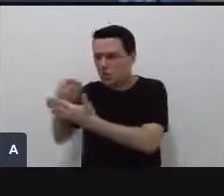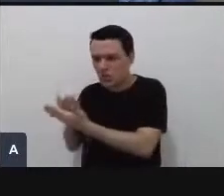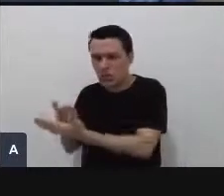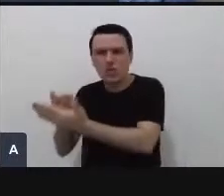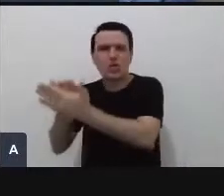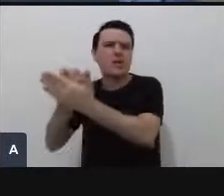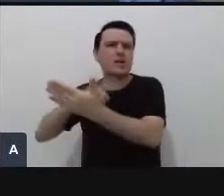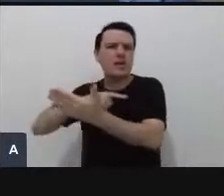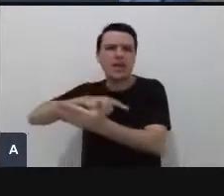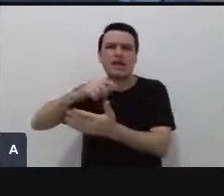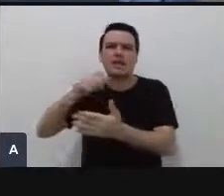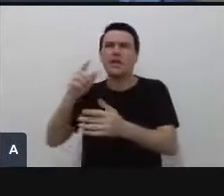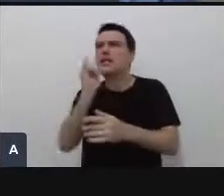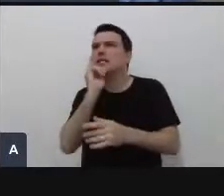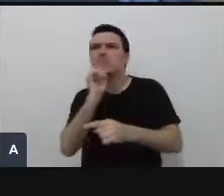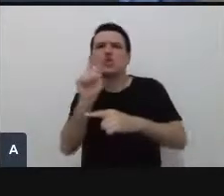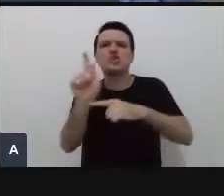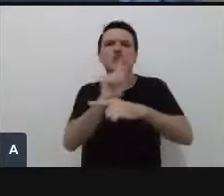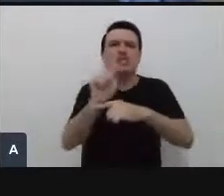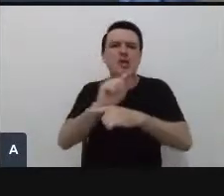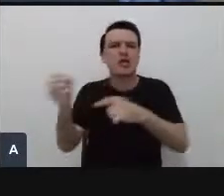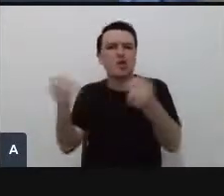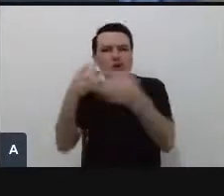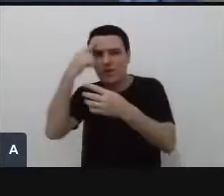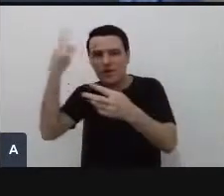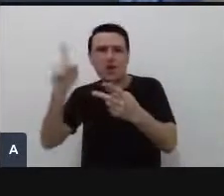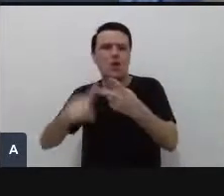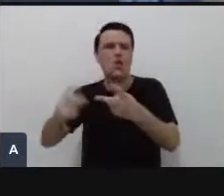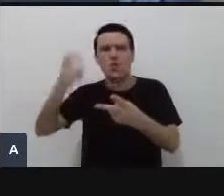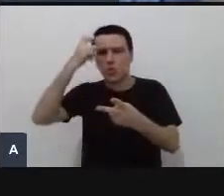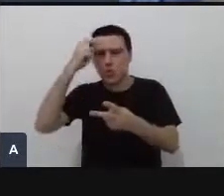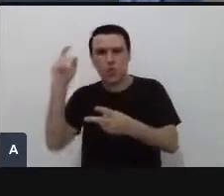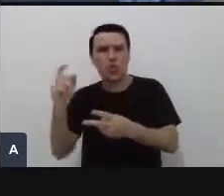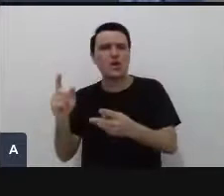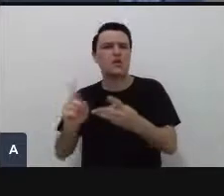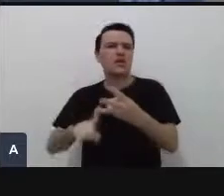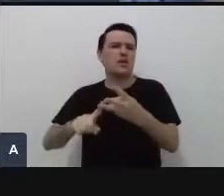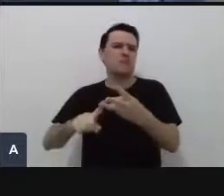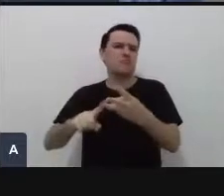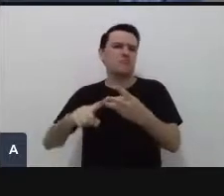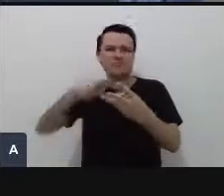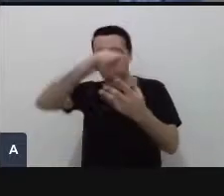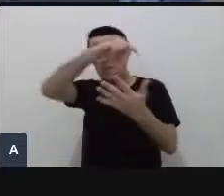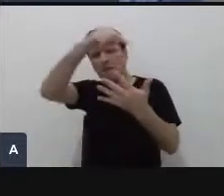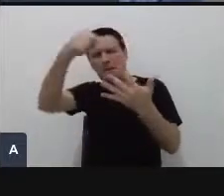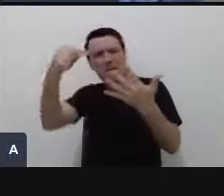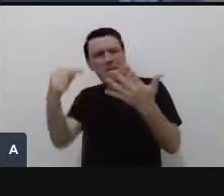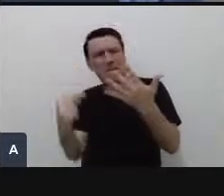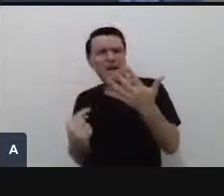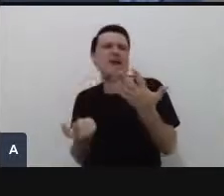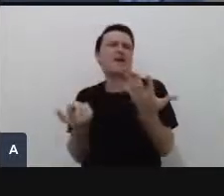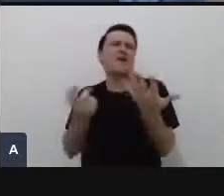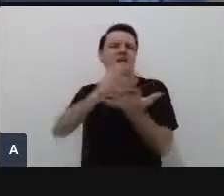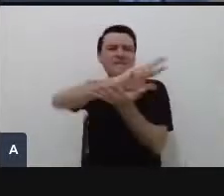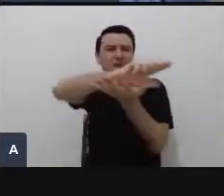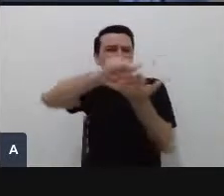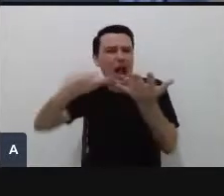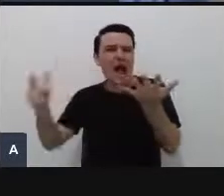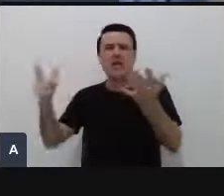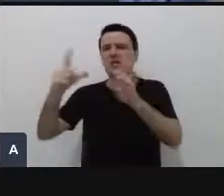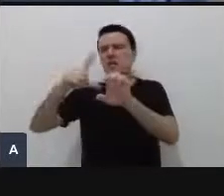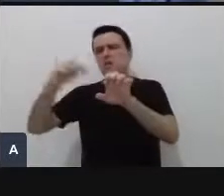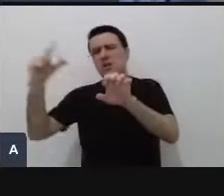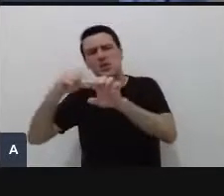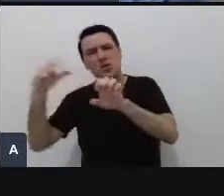como gestão da inovação, modelos de inovação, cultura para a inovação, ecossistema de inovação, aí tem startups, tem empreendedorismo,